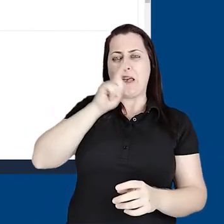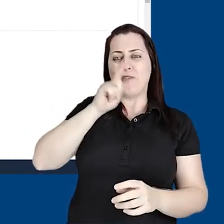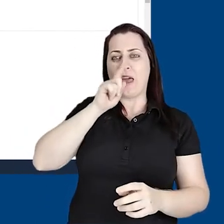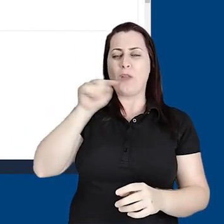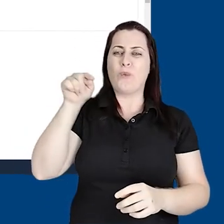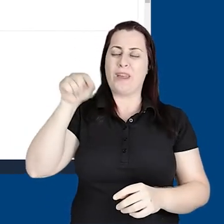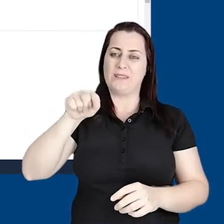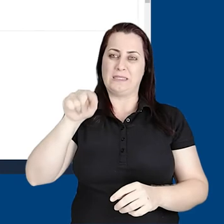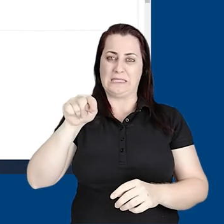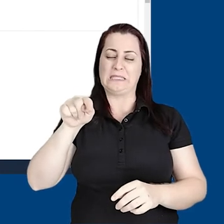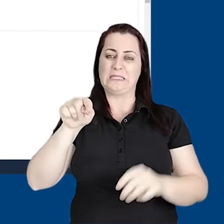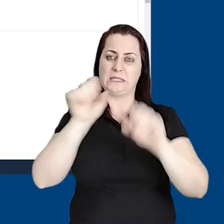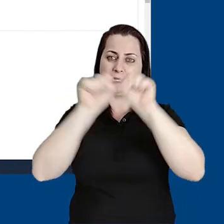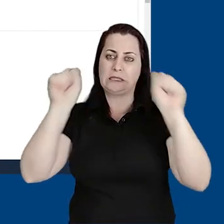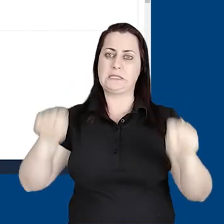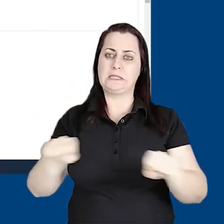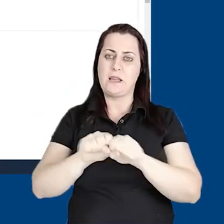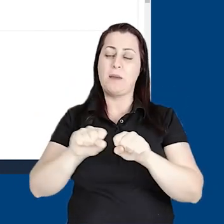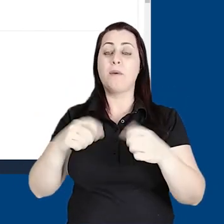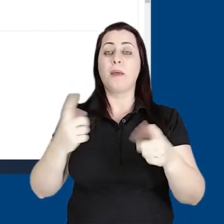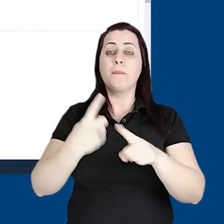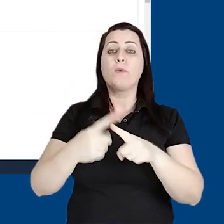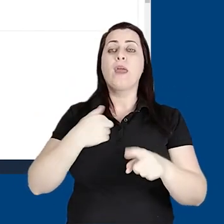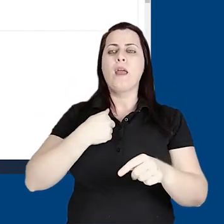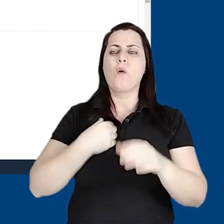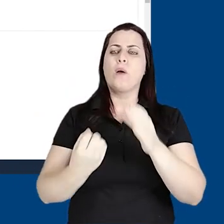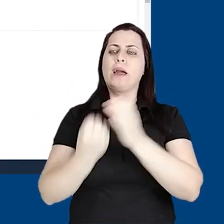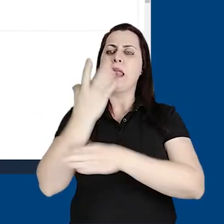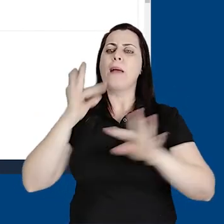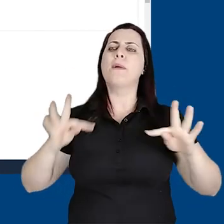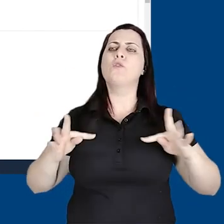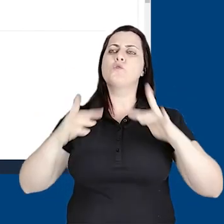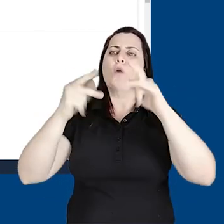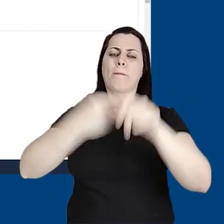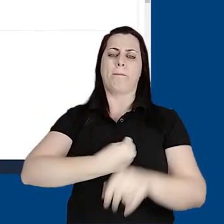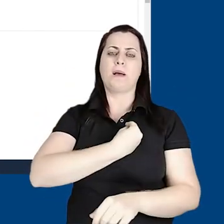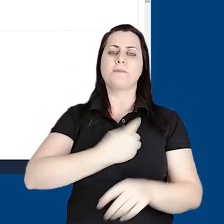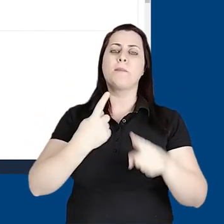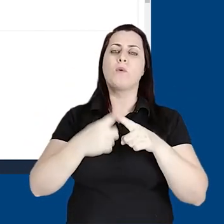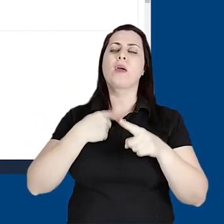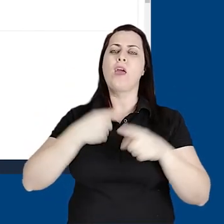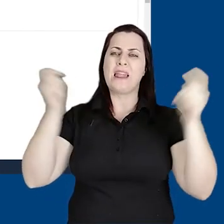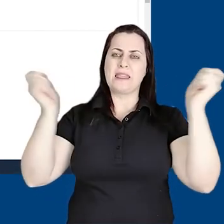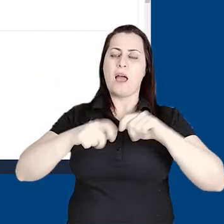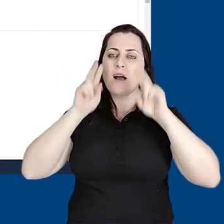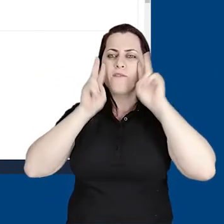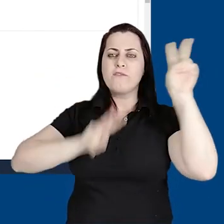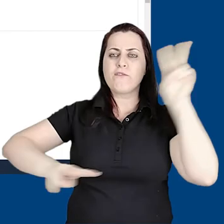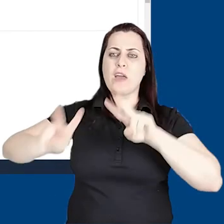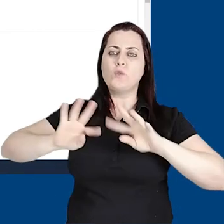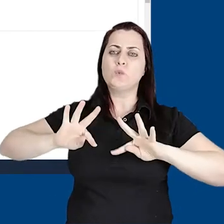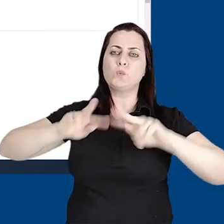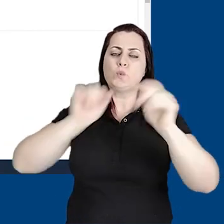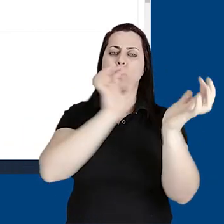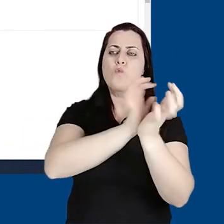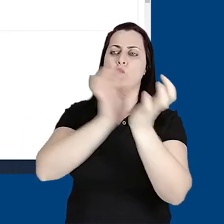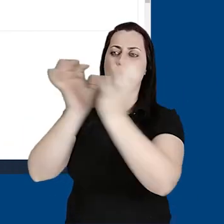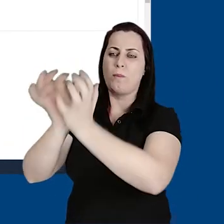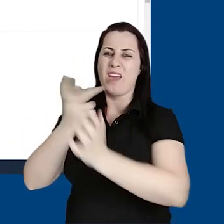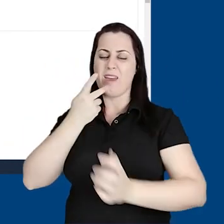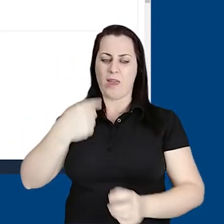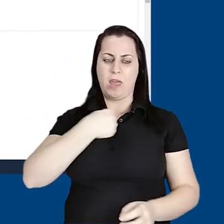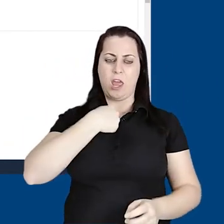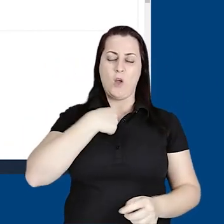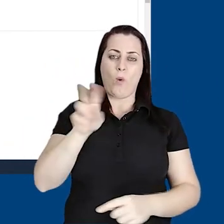debilidade, talvez, da plataforma. E é o quê? Eu criei para todos os participantes porque eu posso ver todos os grupos.